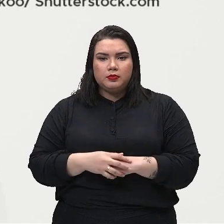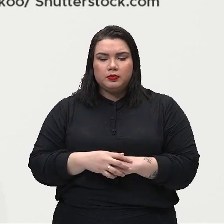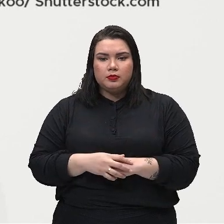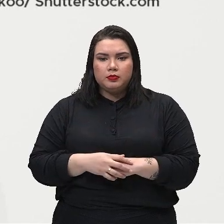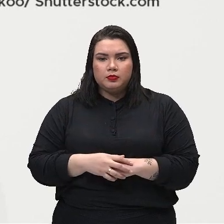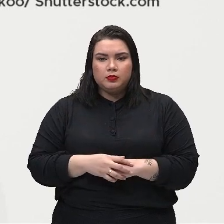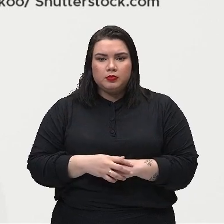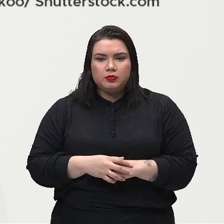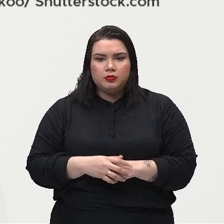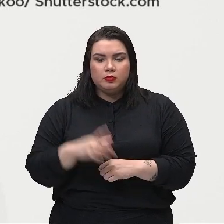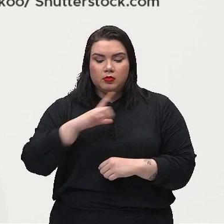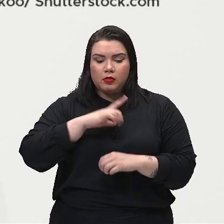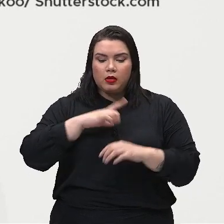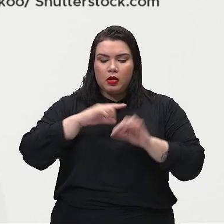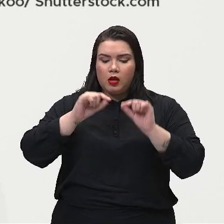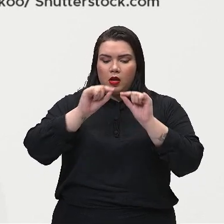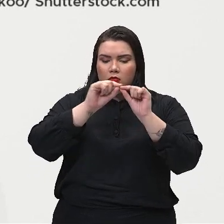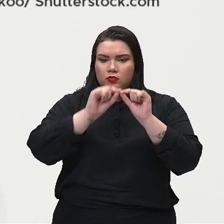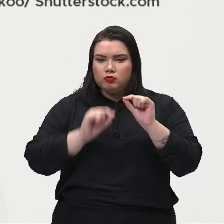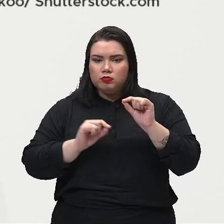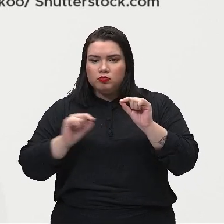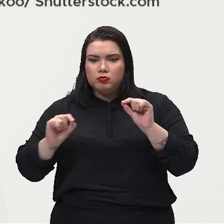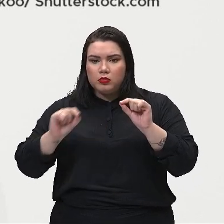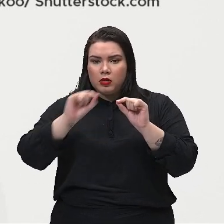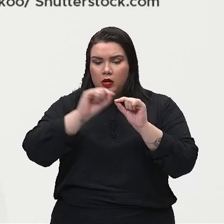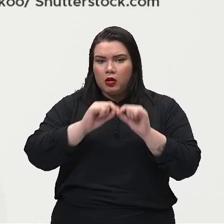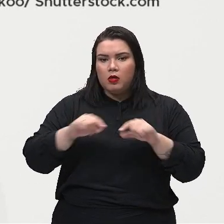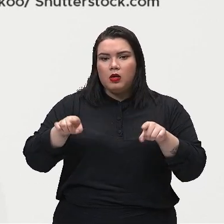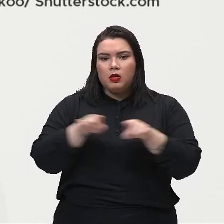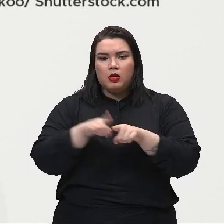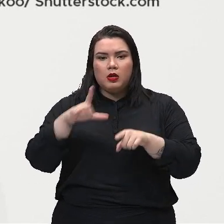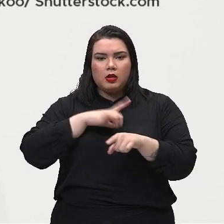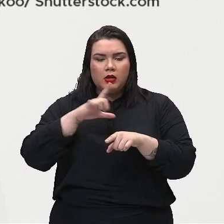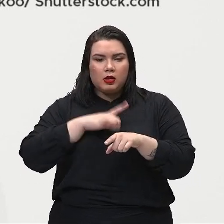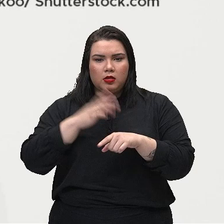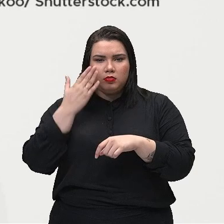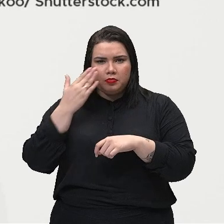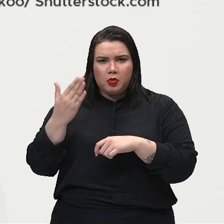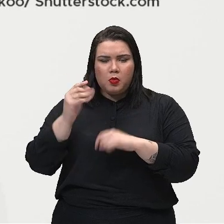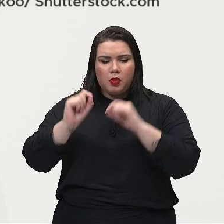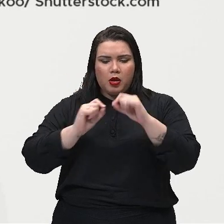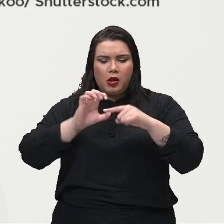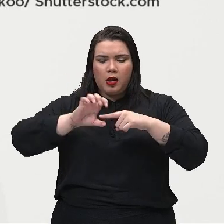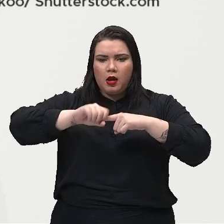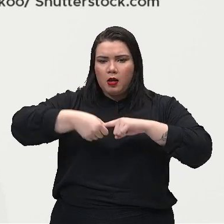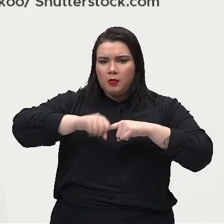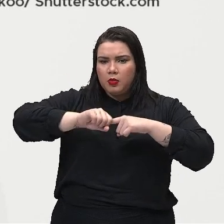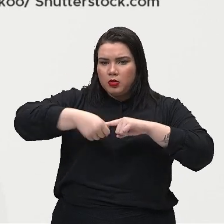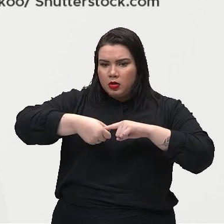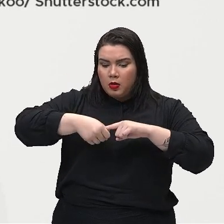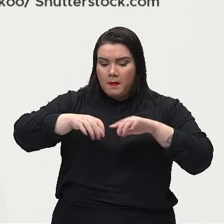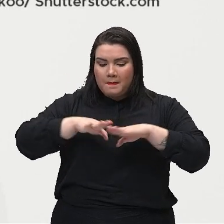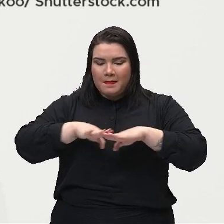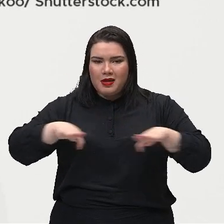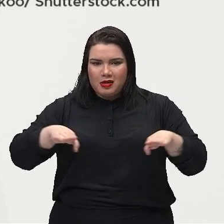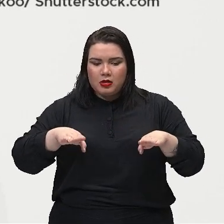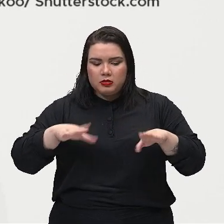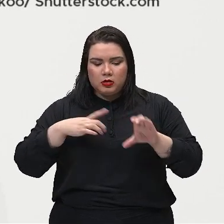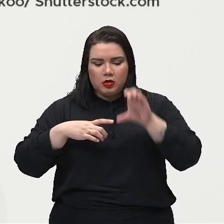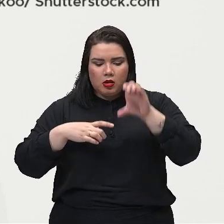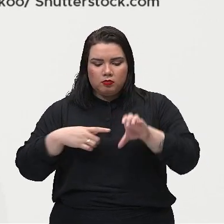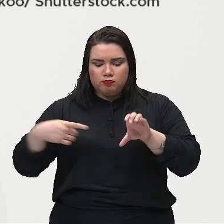né? Tá aqui. Esse aqui é um tipo de apontador. Vocês lêem um apontador de mesa? Não sei se tem por aí, né? Tem